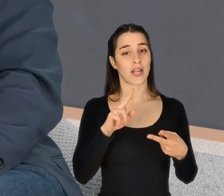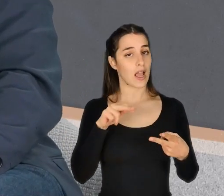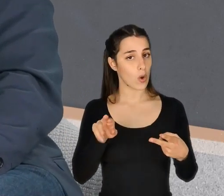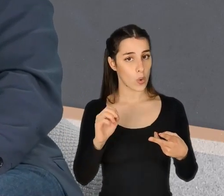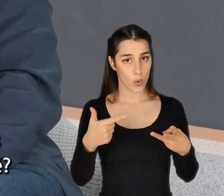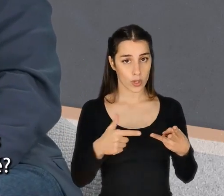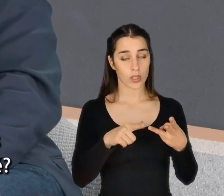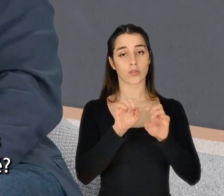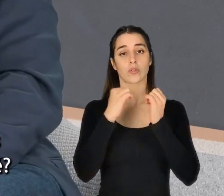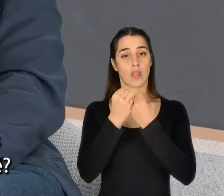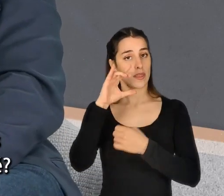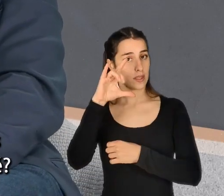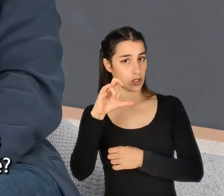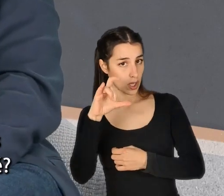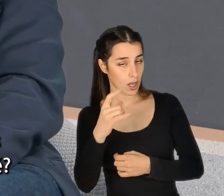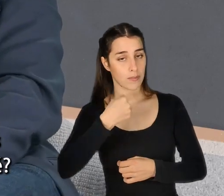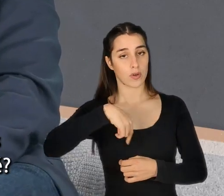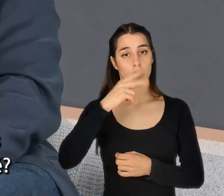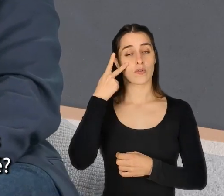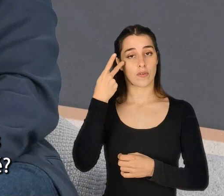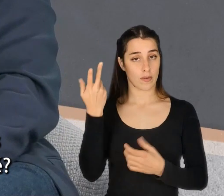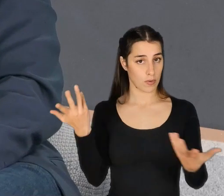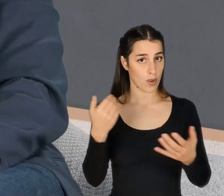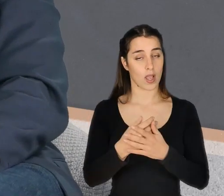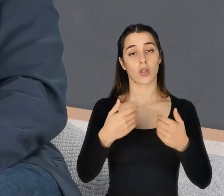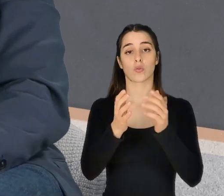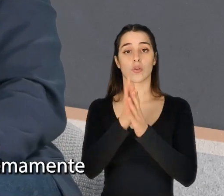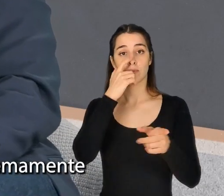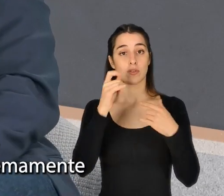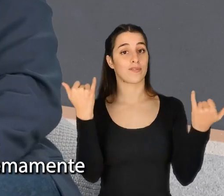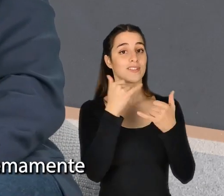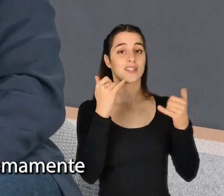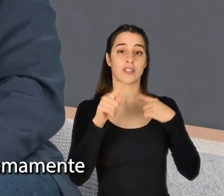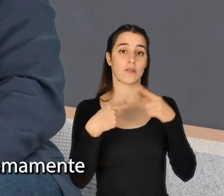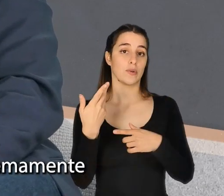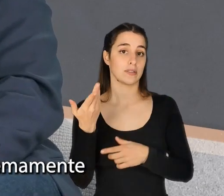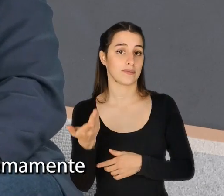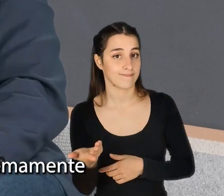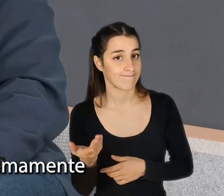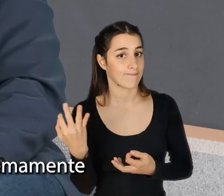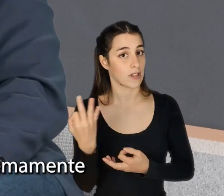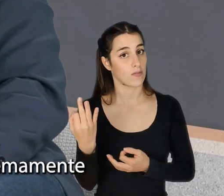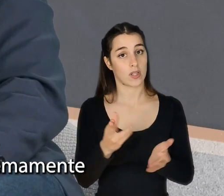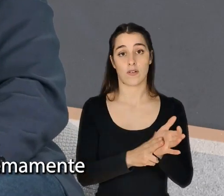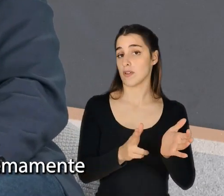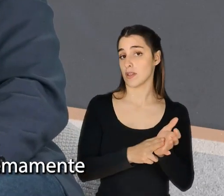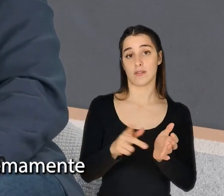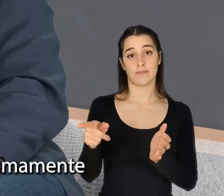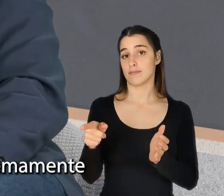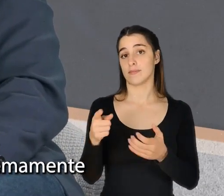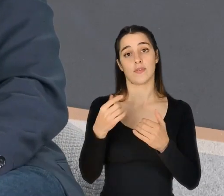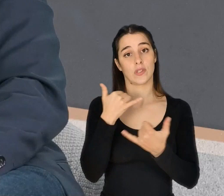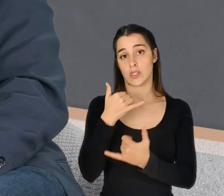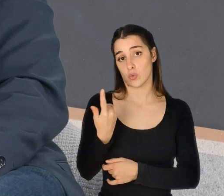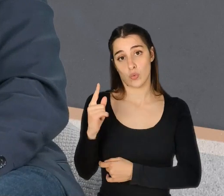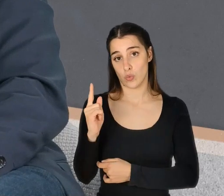sociedade Instagram, nós vivemos em que, ah, sempre muito felizes, não vida feliz. E há casos de pessoas que depois, na verdade, vem-se a provar que